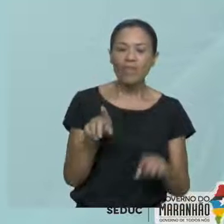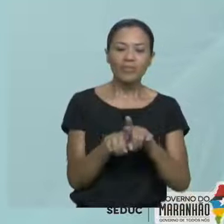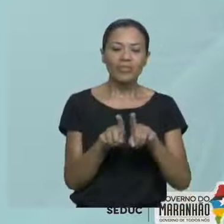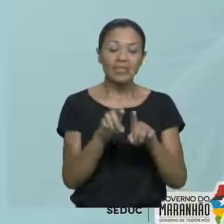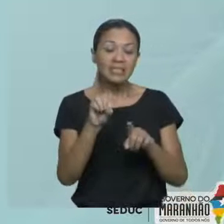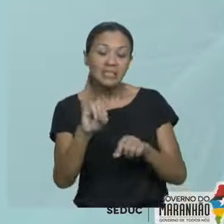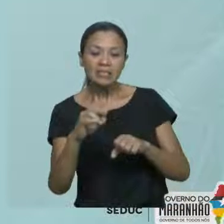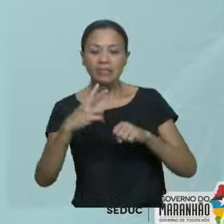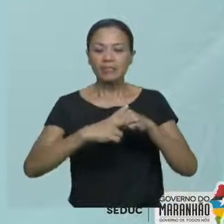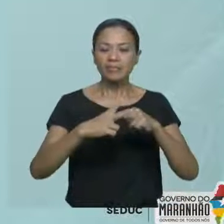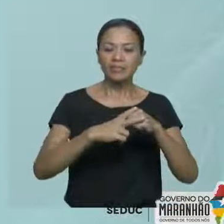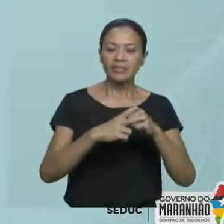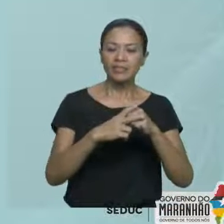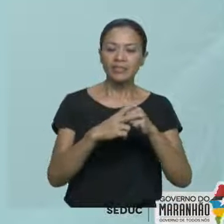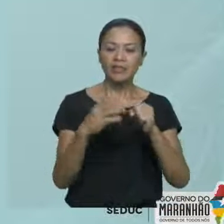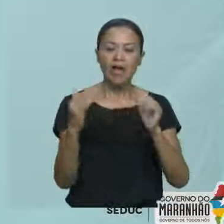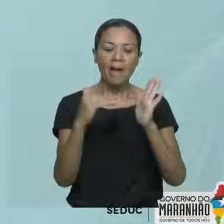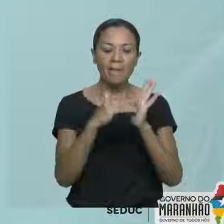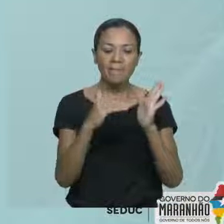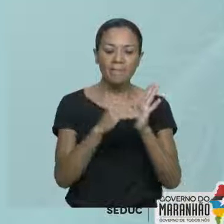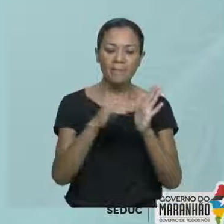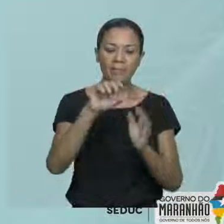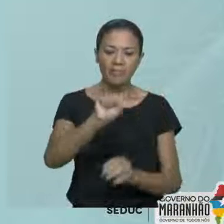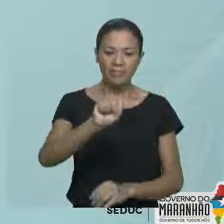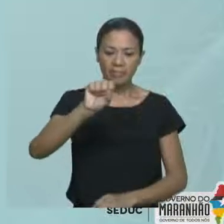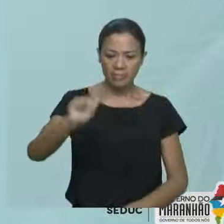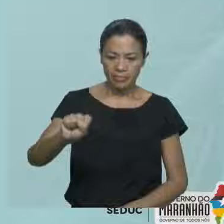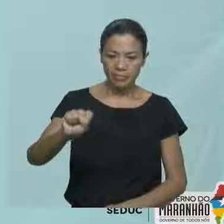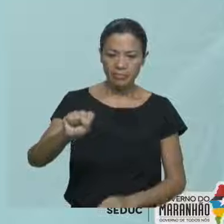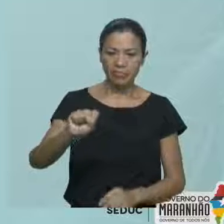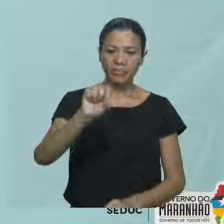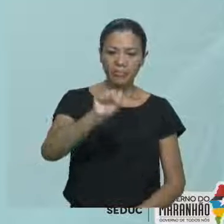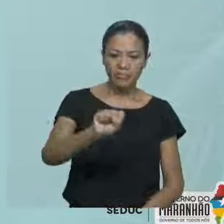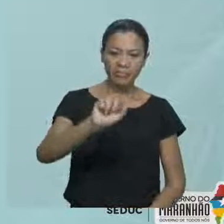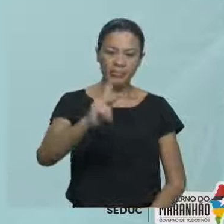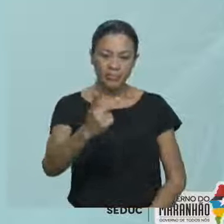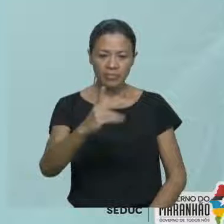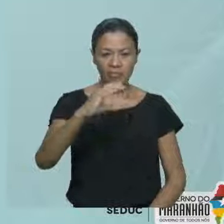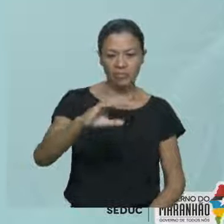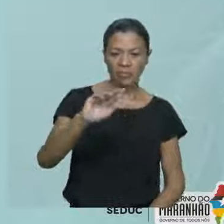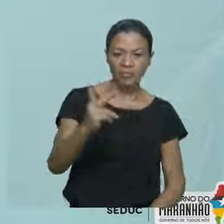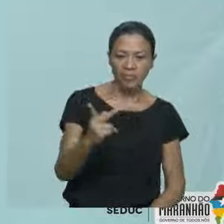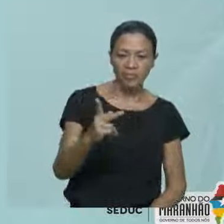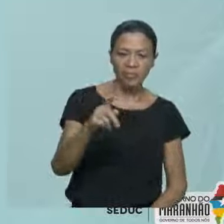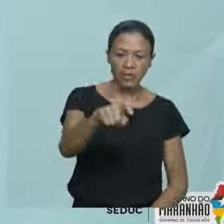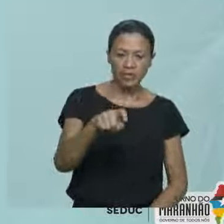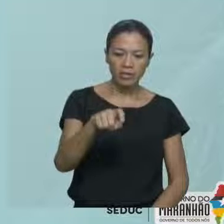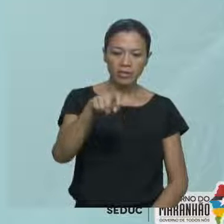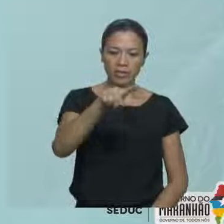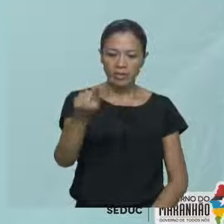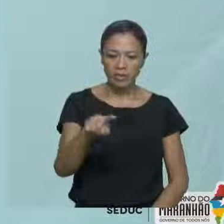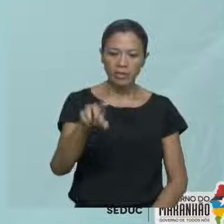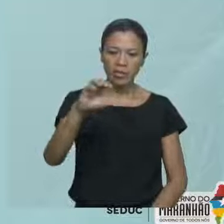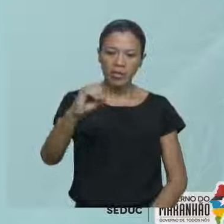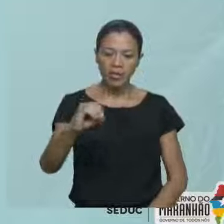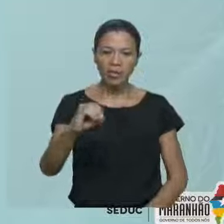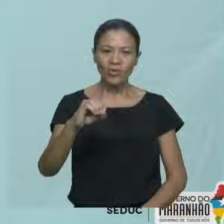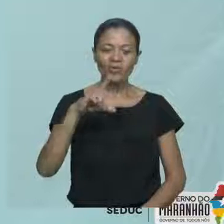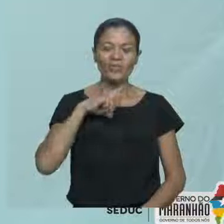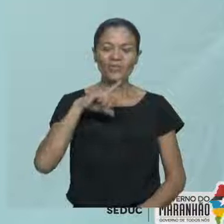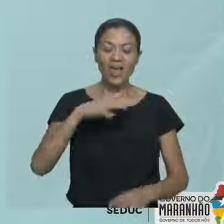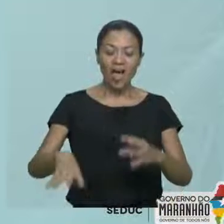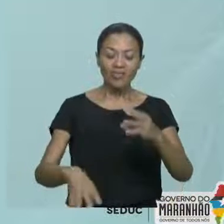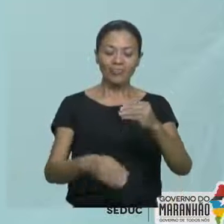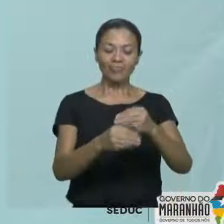in. Se os verbos terminarem em SS, SH, CH, X, E, I, O, eles vão receber